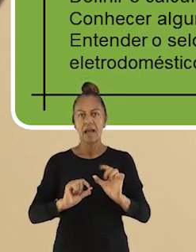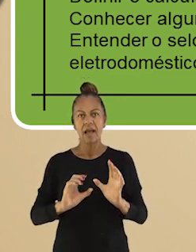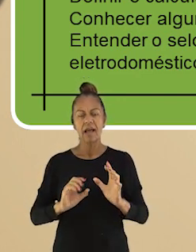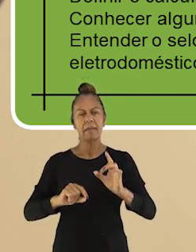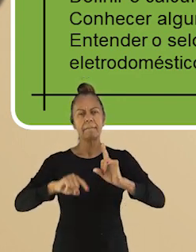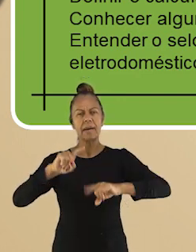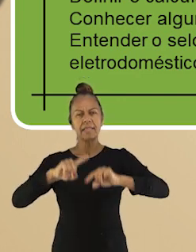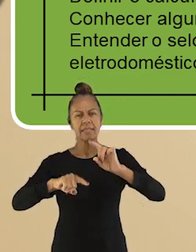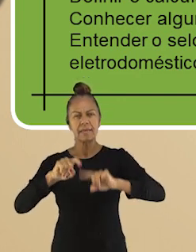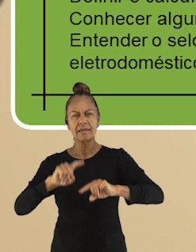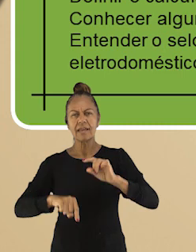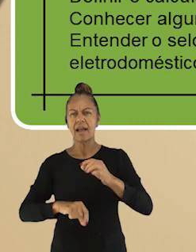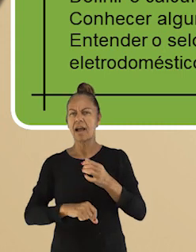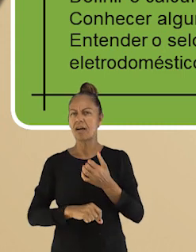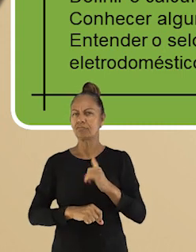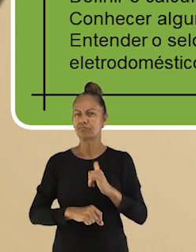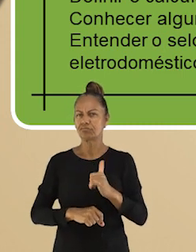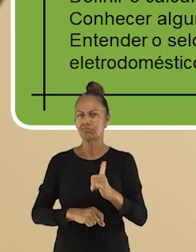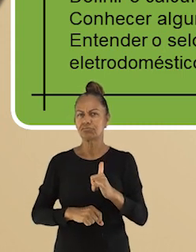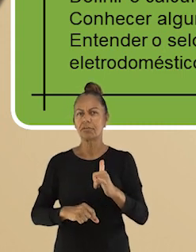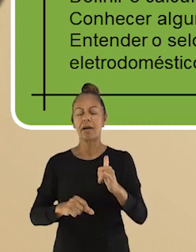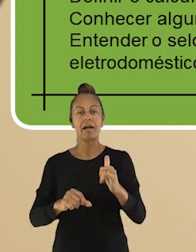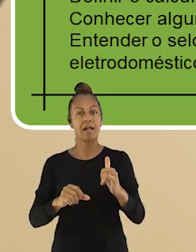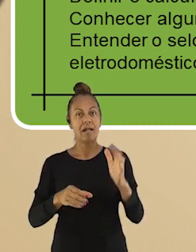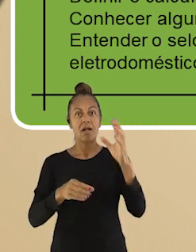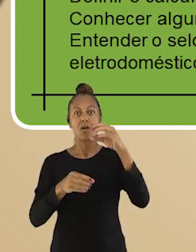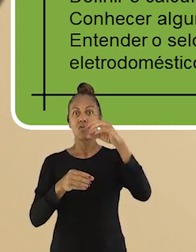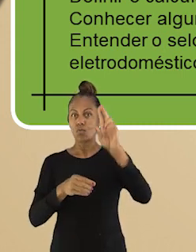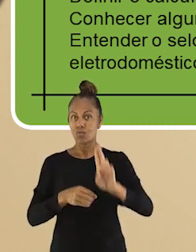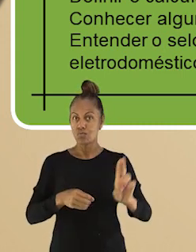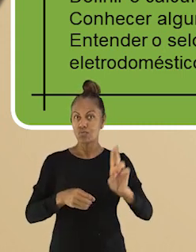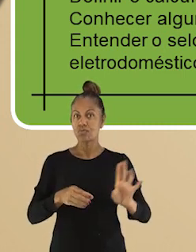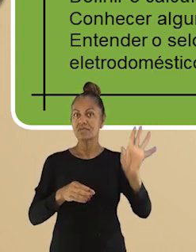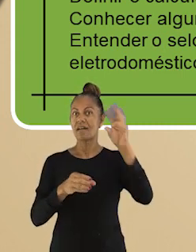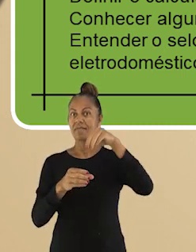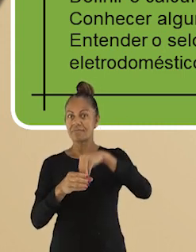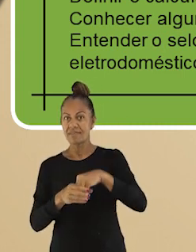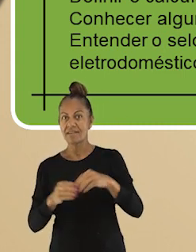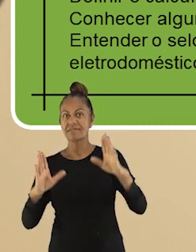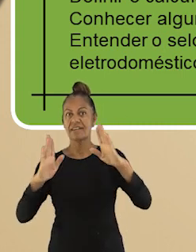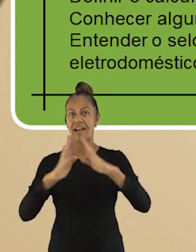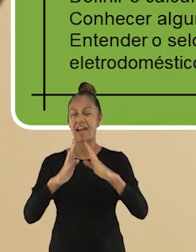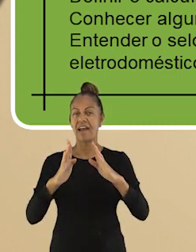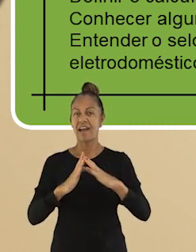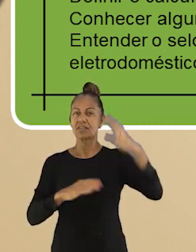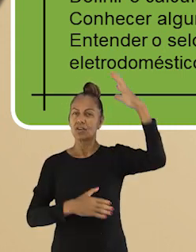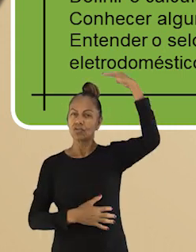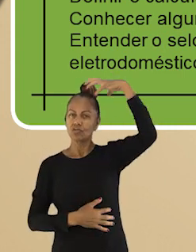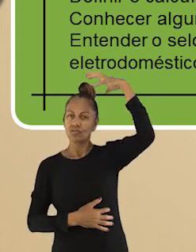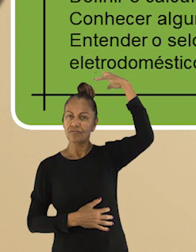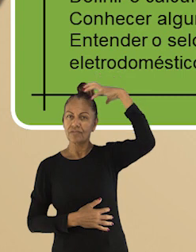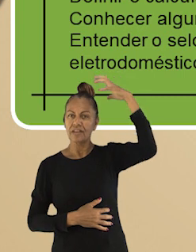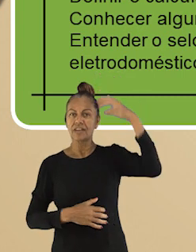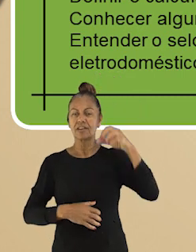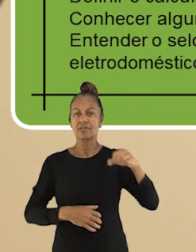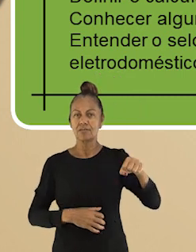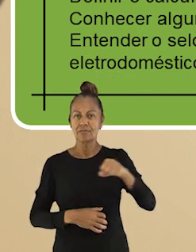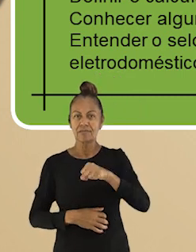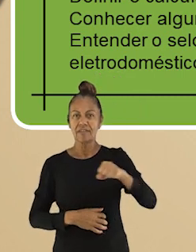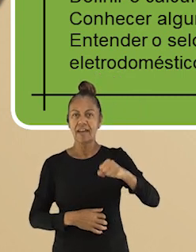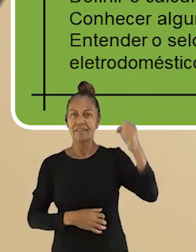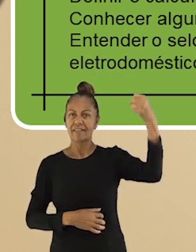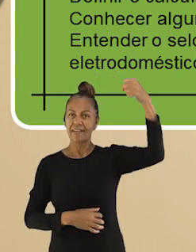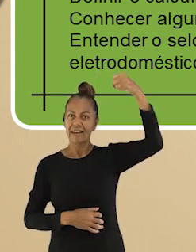os equipamentos eletrônicos residenciais como o chuveiro, o ferro, as lâmpadas, a TV, o